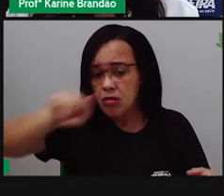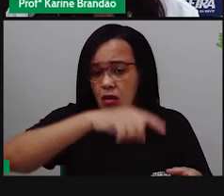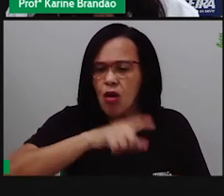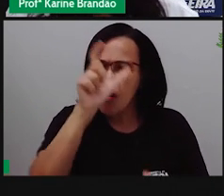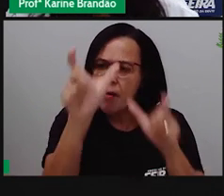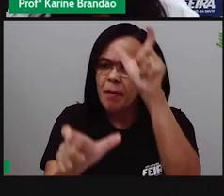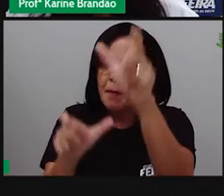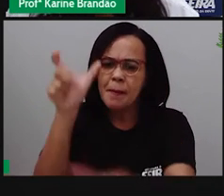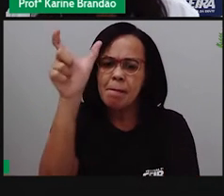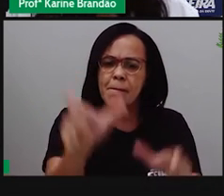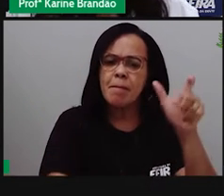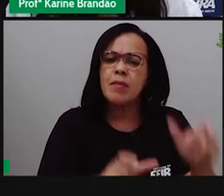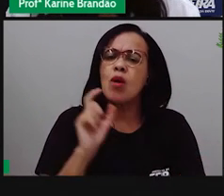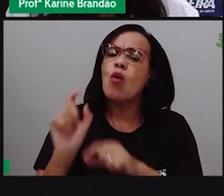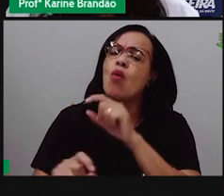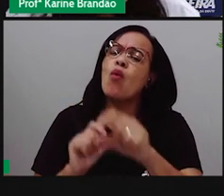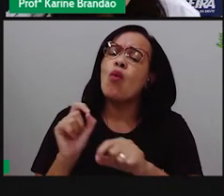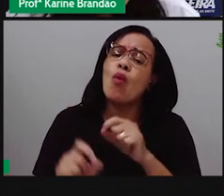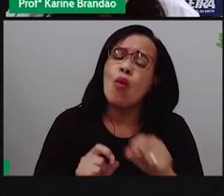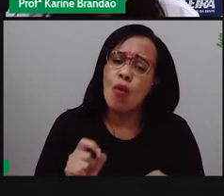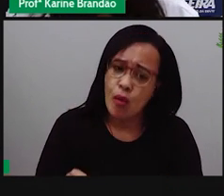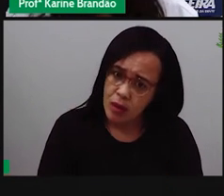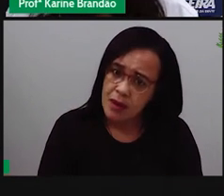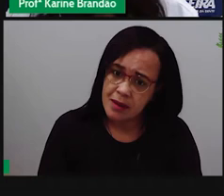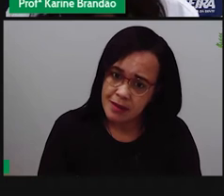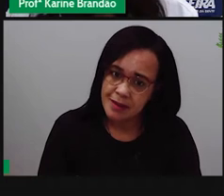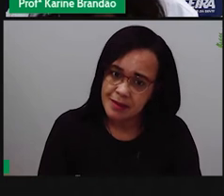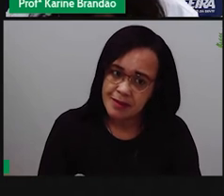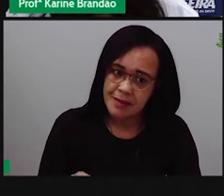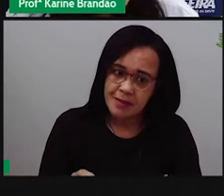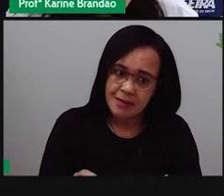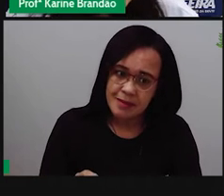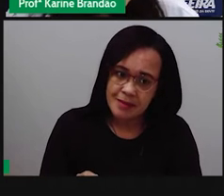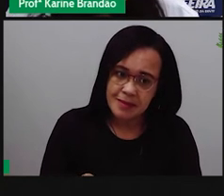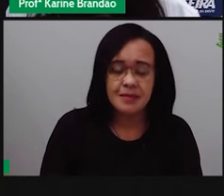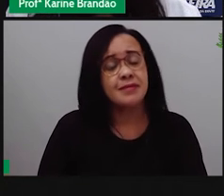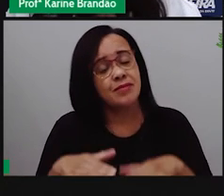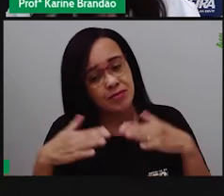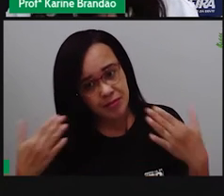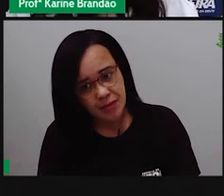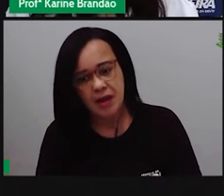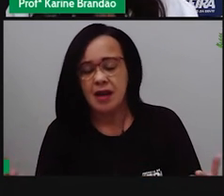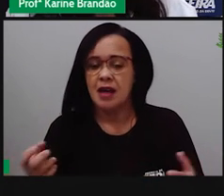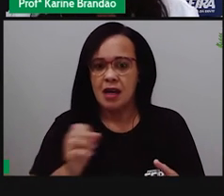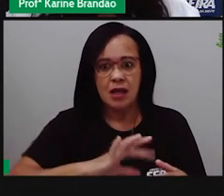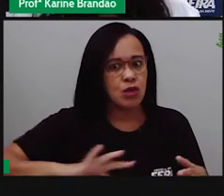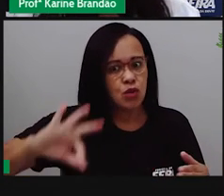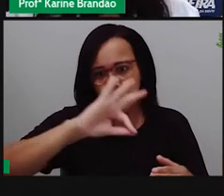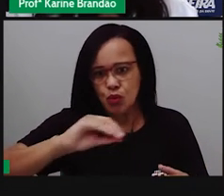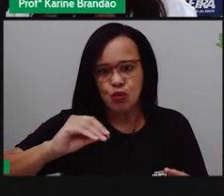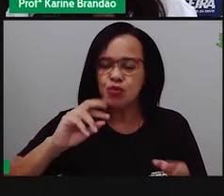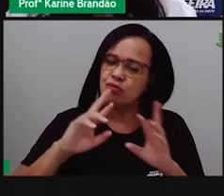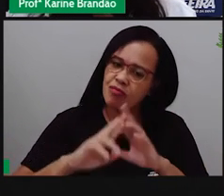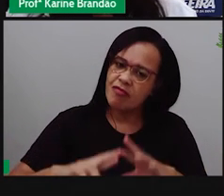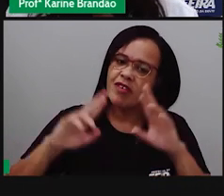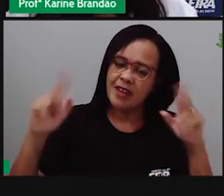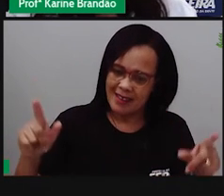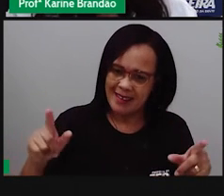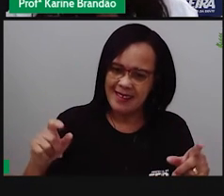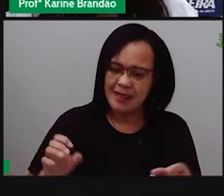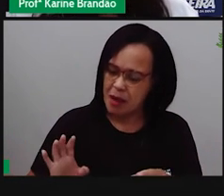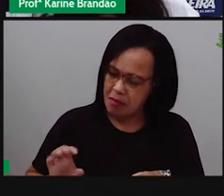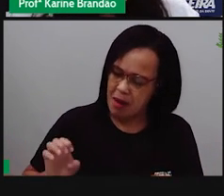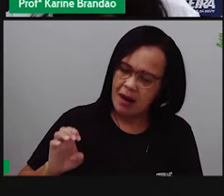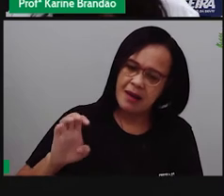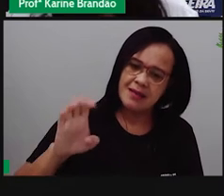um corpo. Eles vão ter uma única célula, como seres punicelulares. Aí a gente tem as bactérias, gente tem tubos,